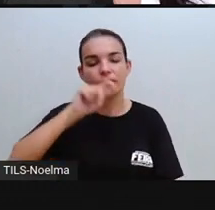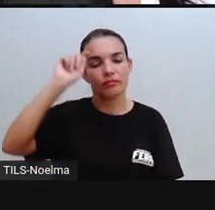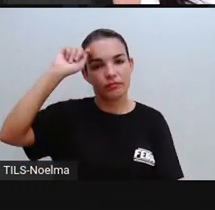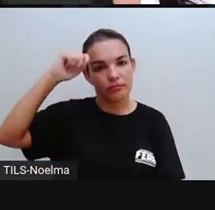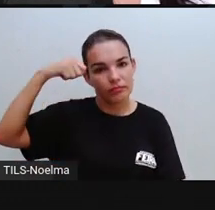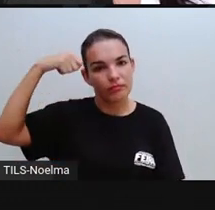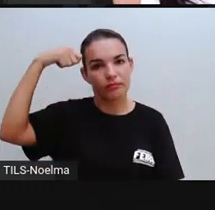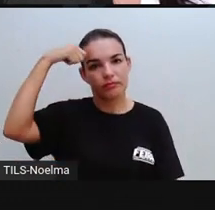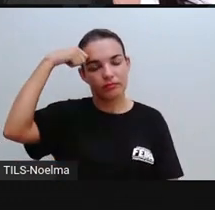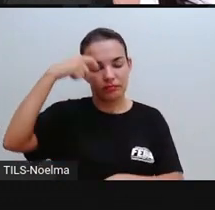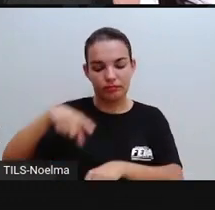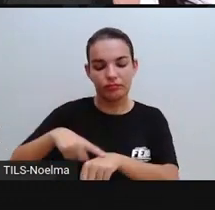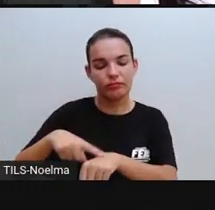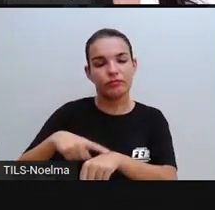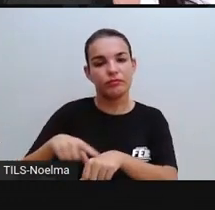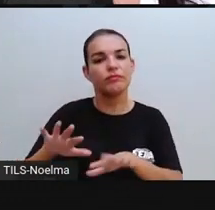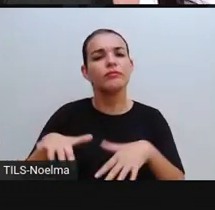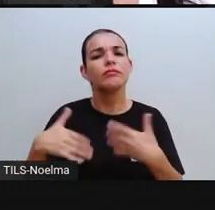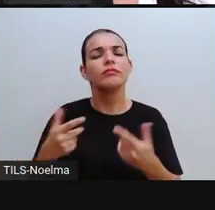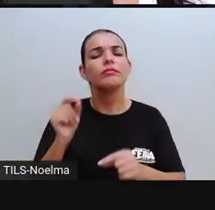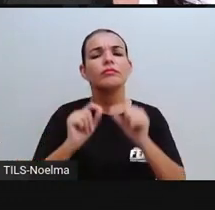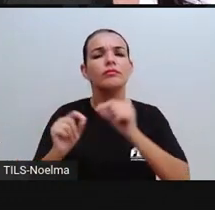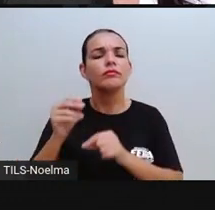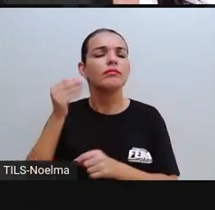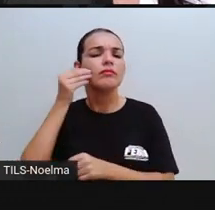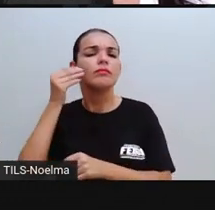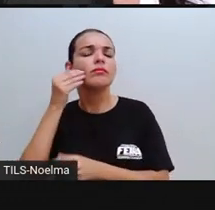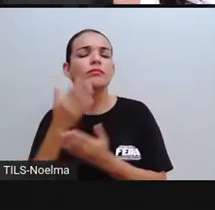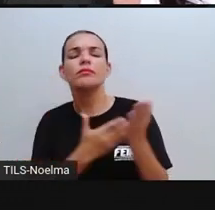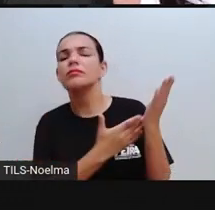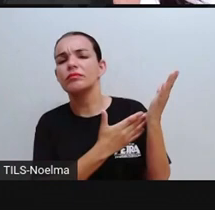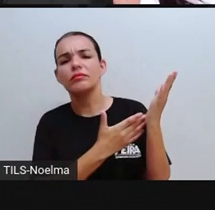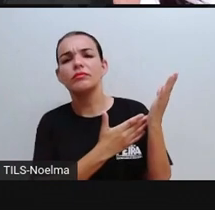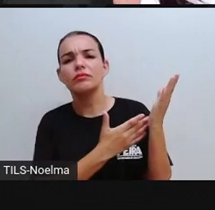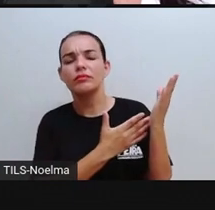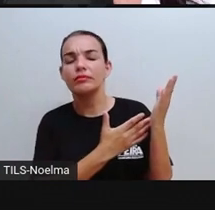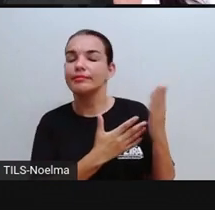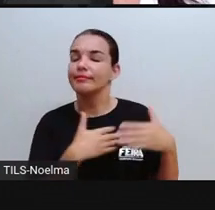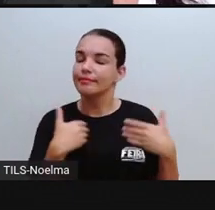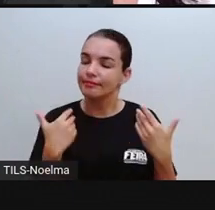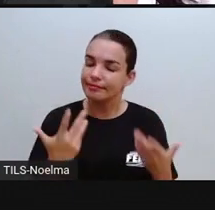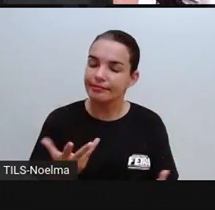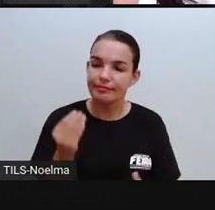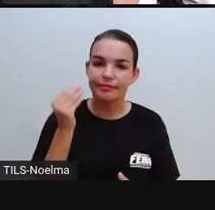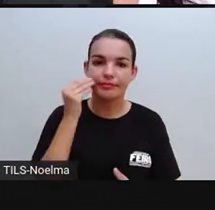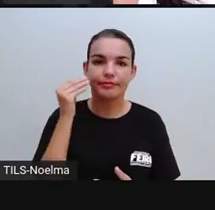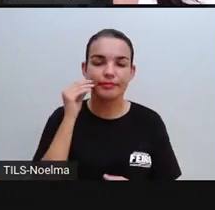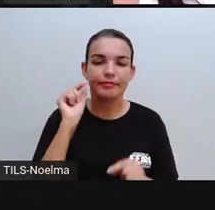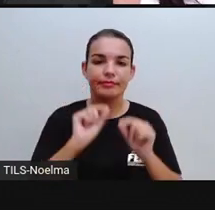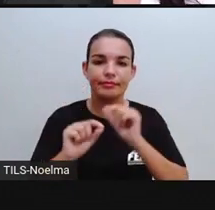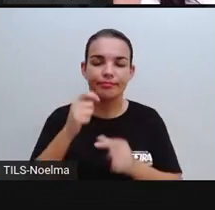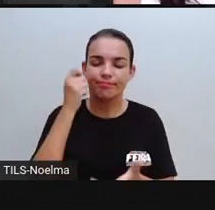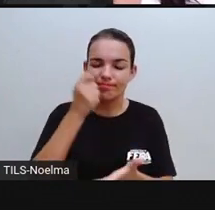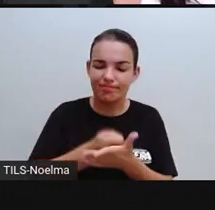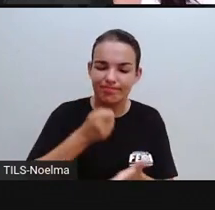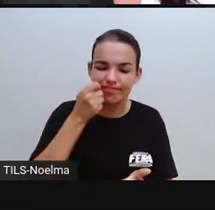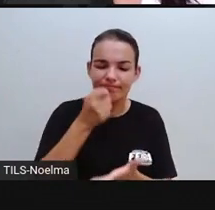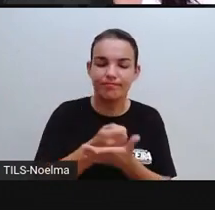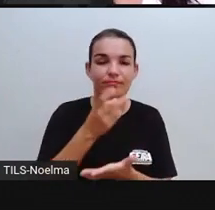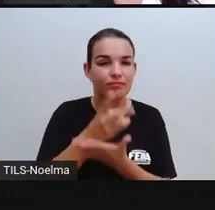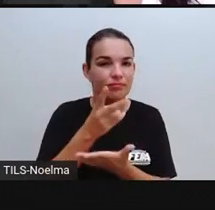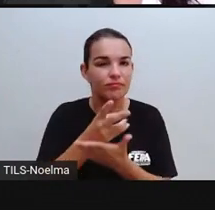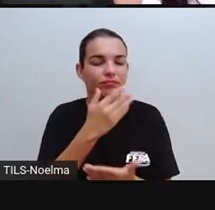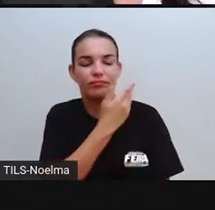tirinha tenta mostrar para as pessoas o quanto o racismo ainda persiste na sociedade